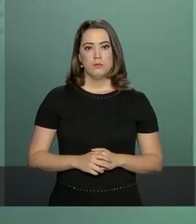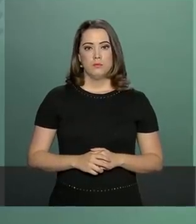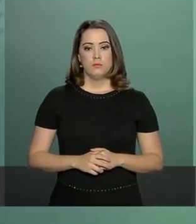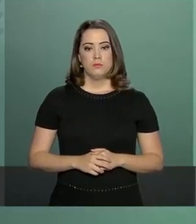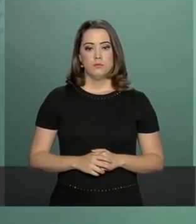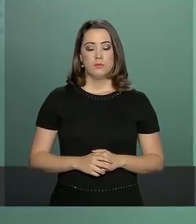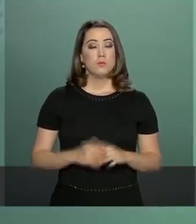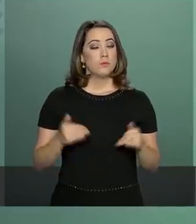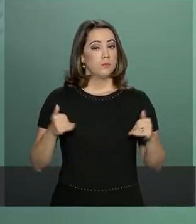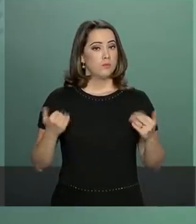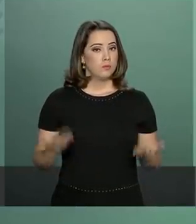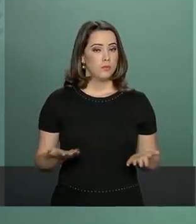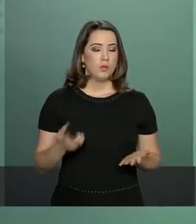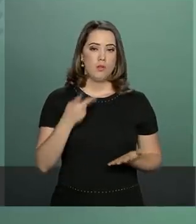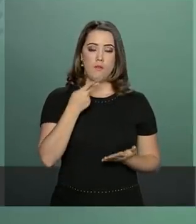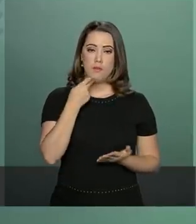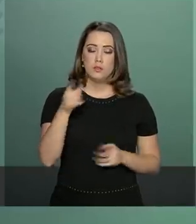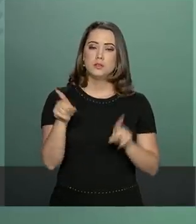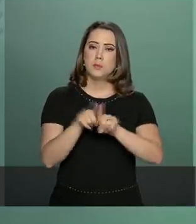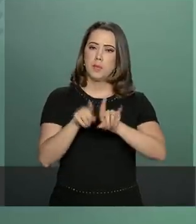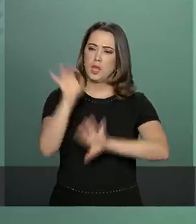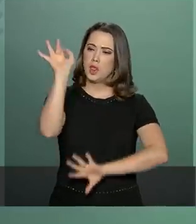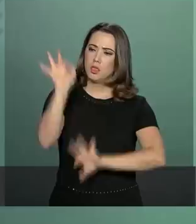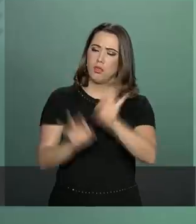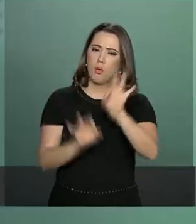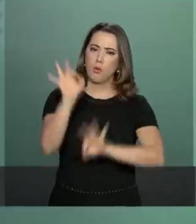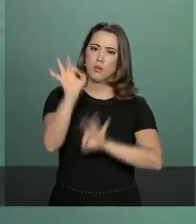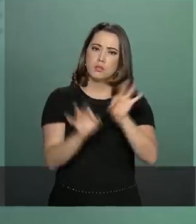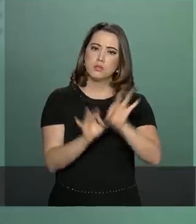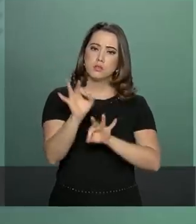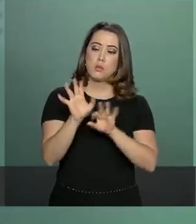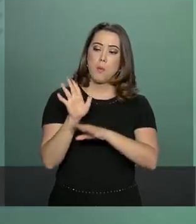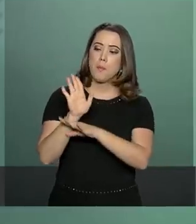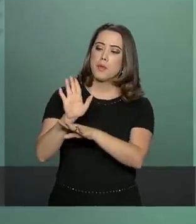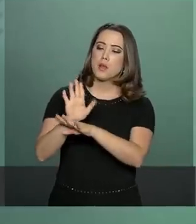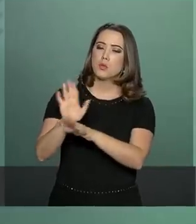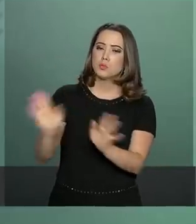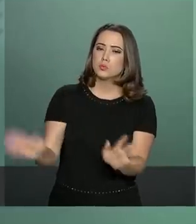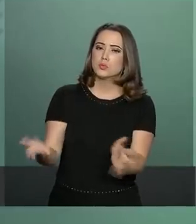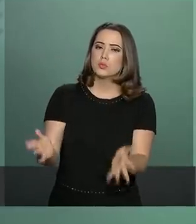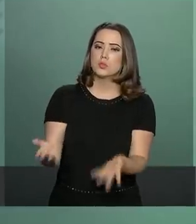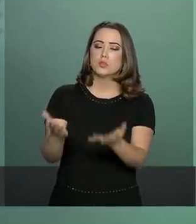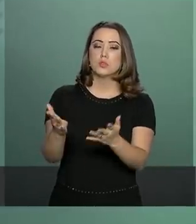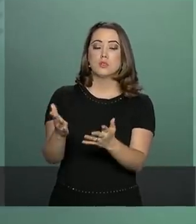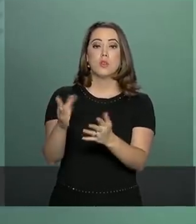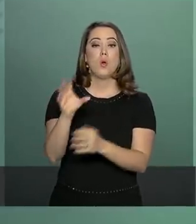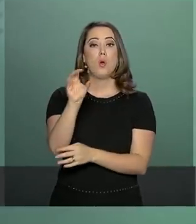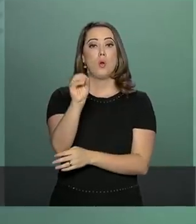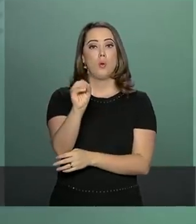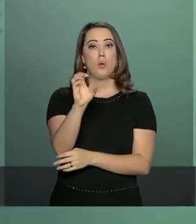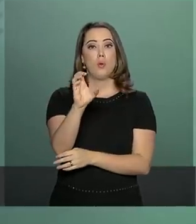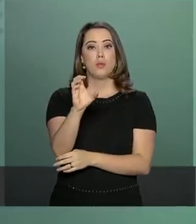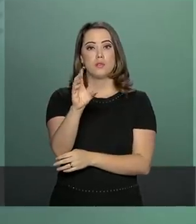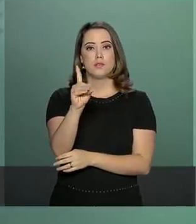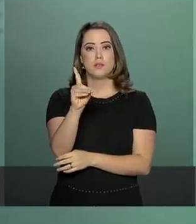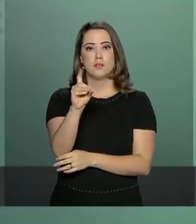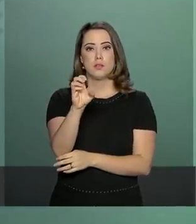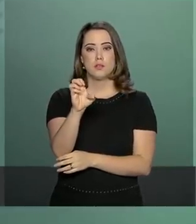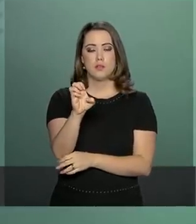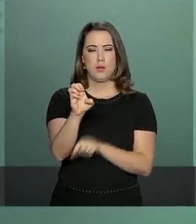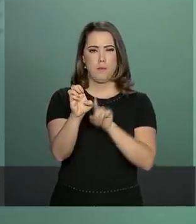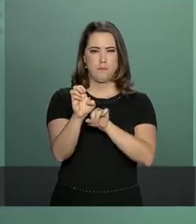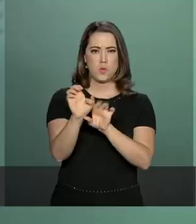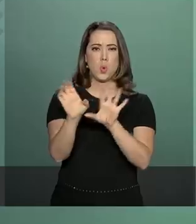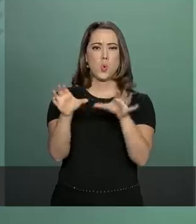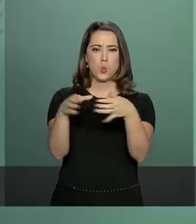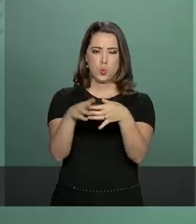Com relação à Organização para a Cooperação e Desenvolvimento Econômico, OCDE, o apoio